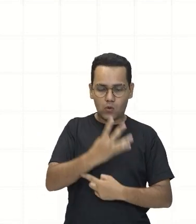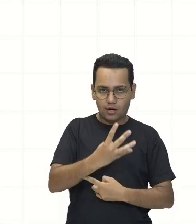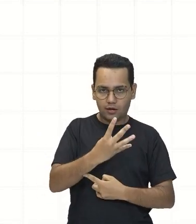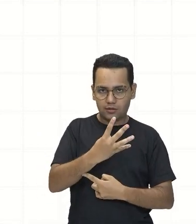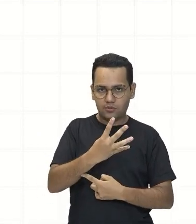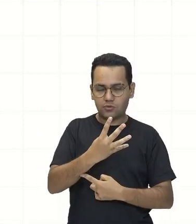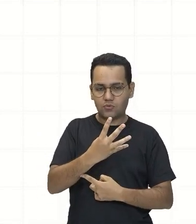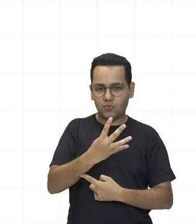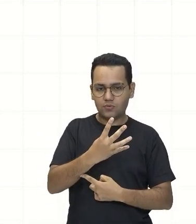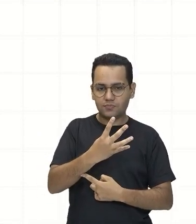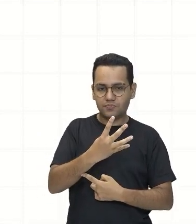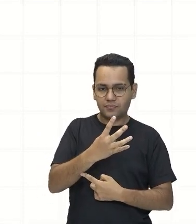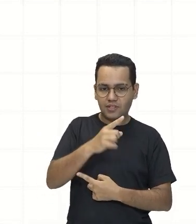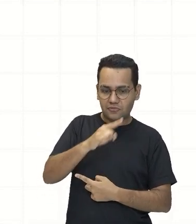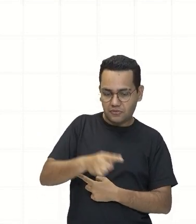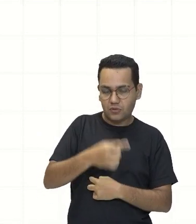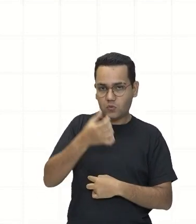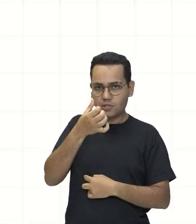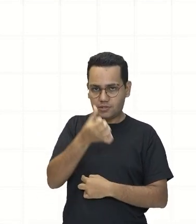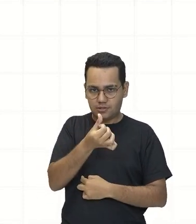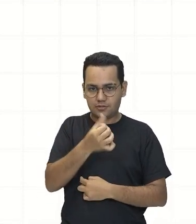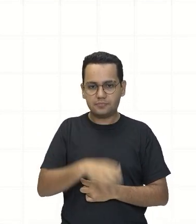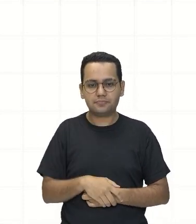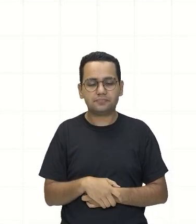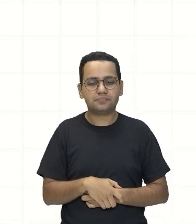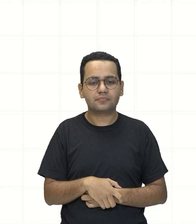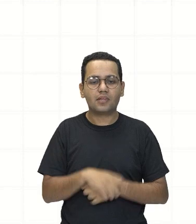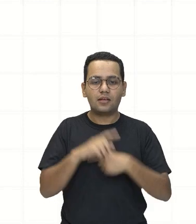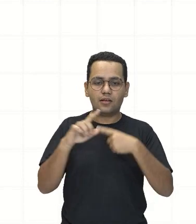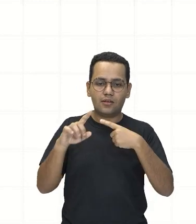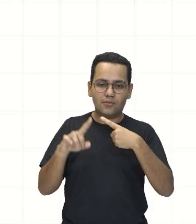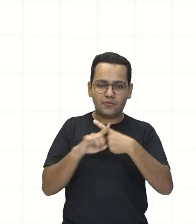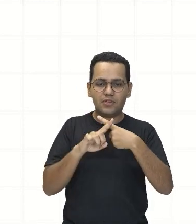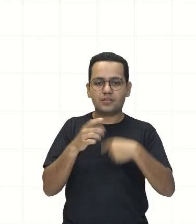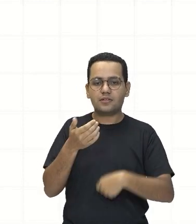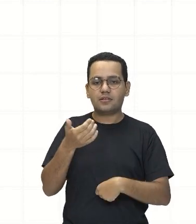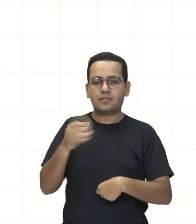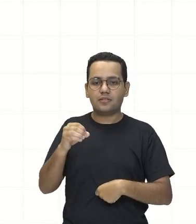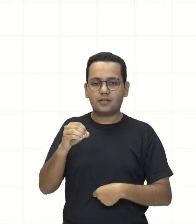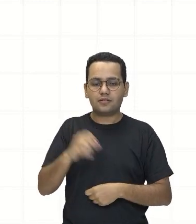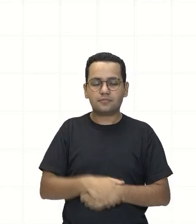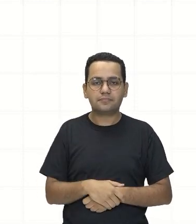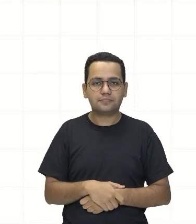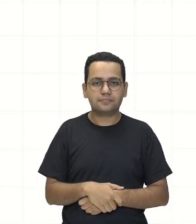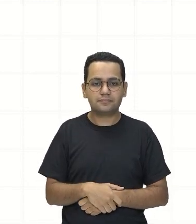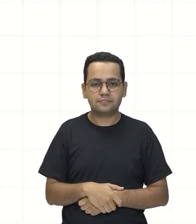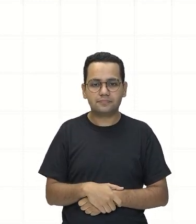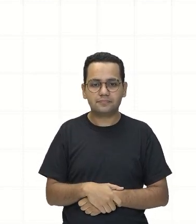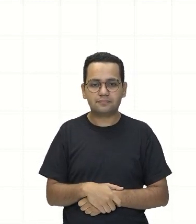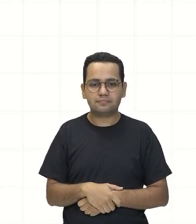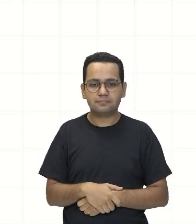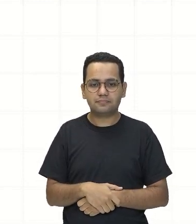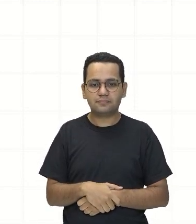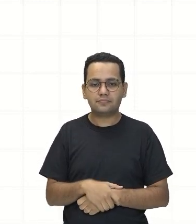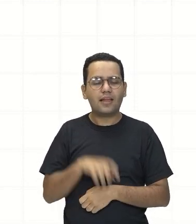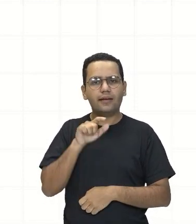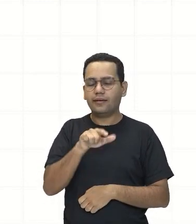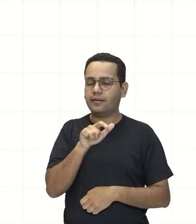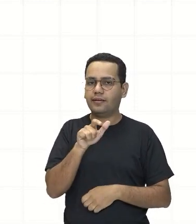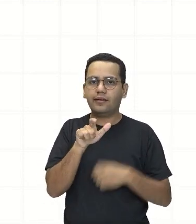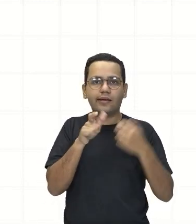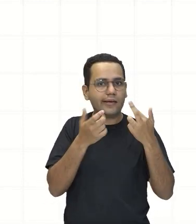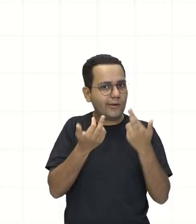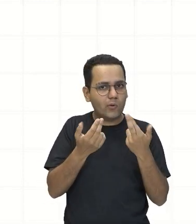Ó Vírgula 6 Vezes 10 É a mesma coisa que 46 Pessoal Porque 4